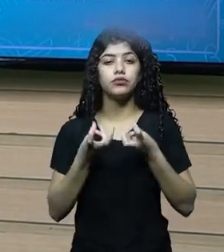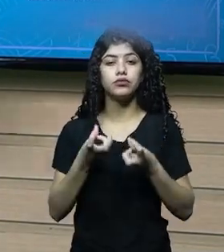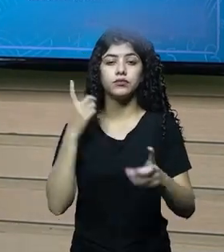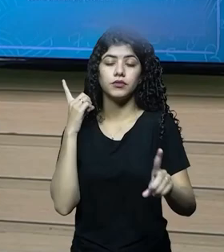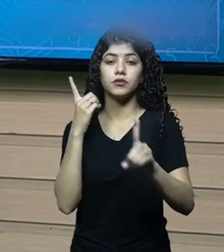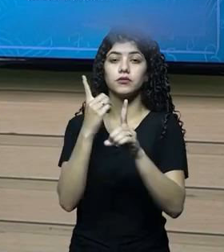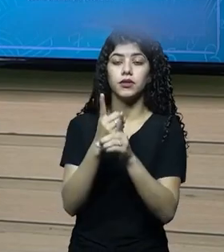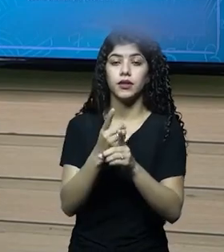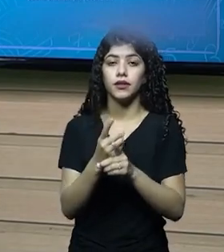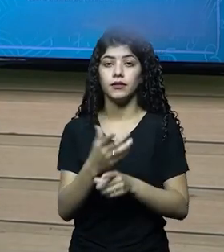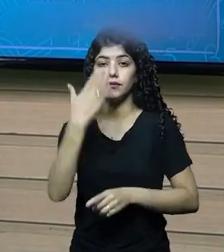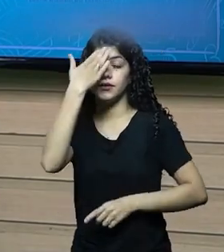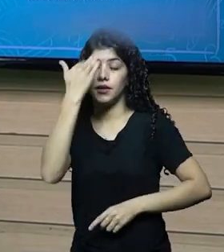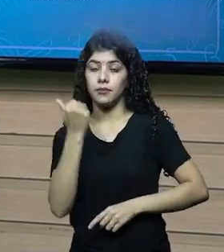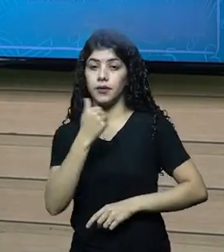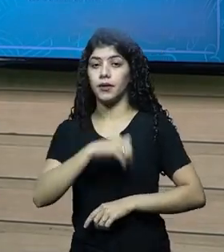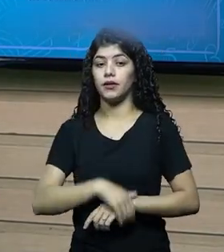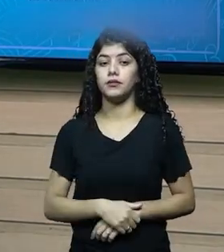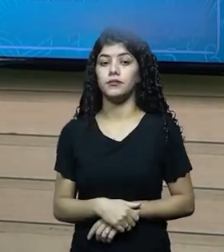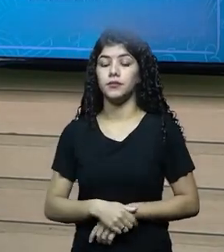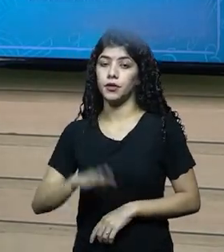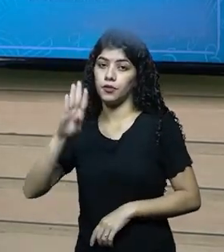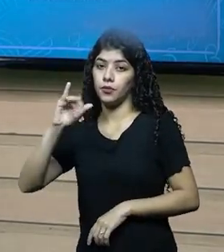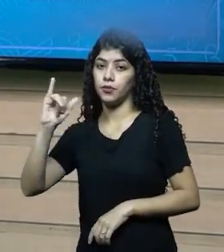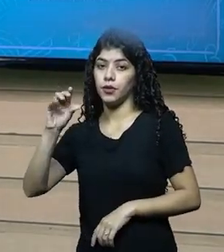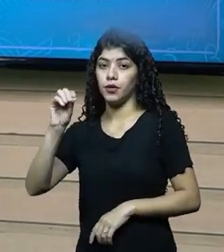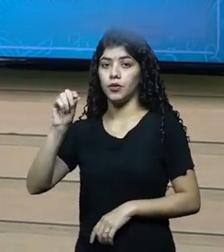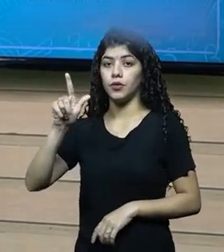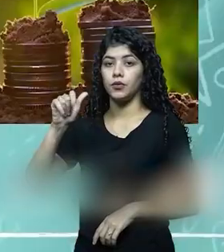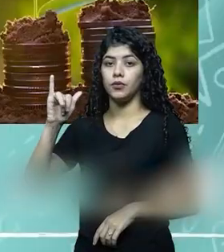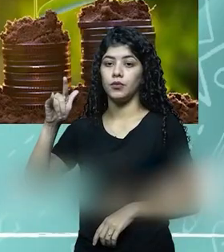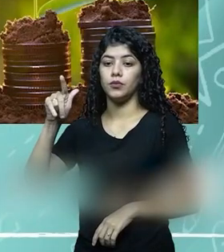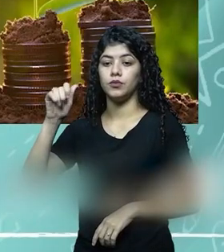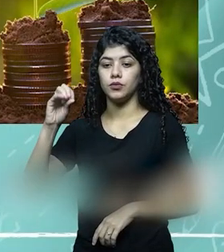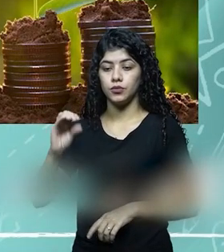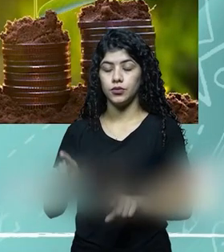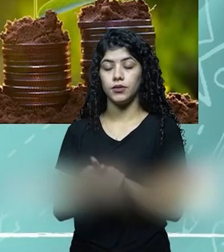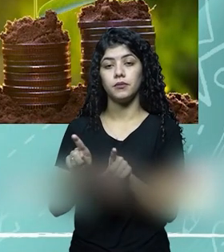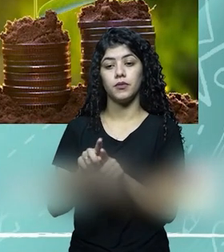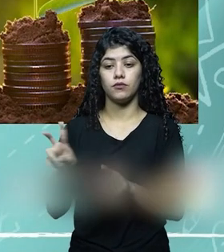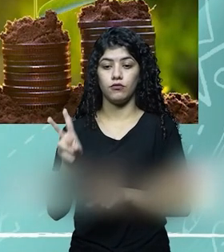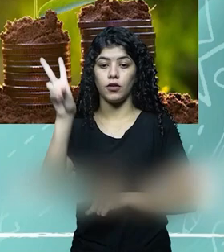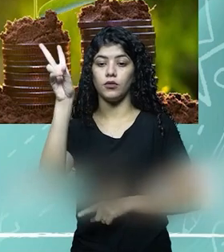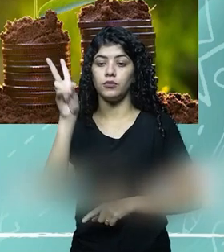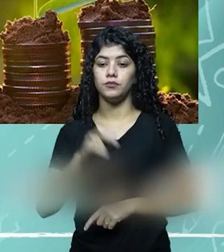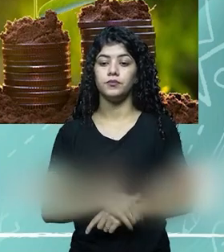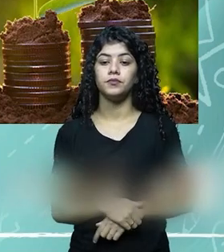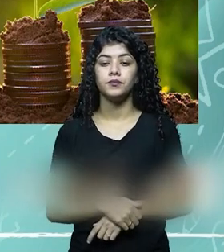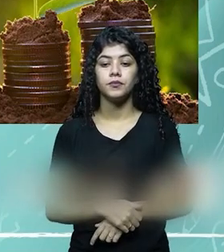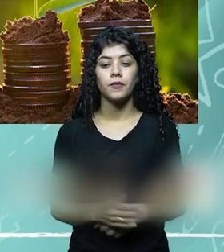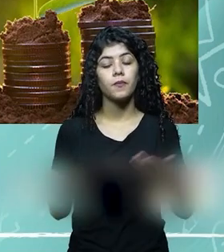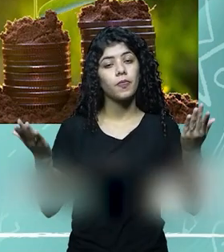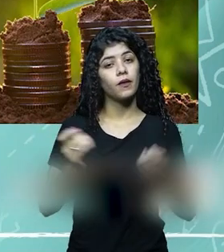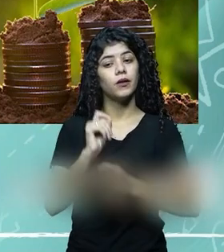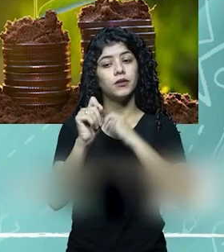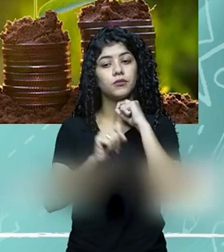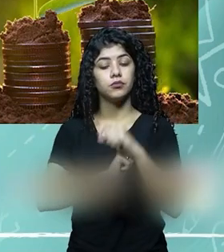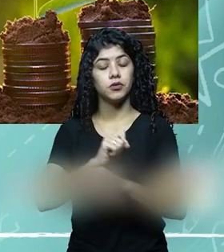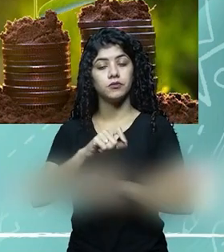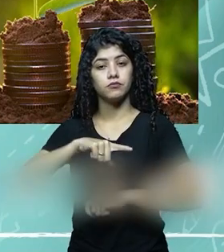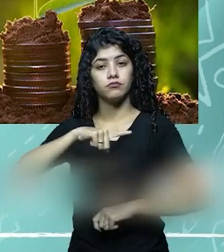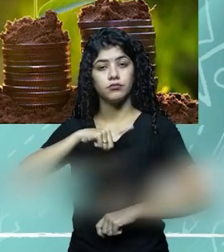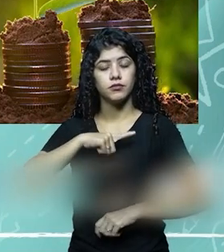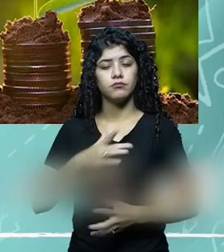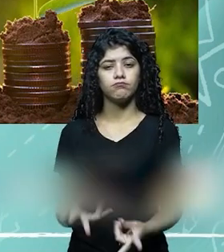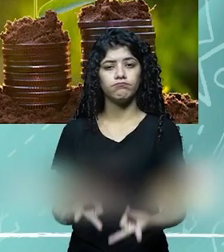para você reconhecer o que é um ativo biológico e qual o seu valor de mercado. Perfeito? Para que o item seja reconhecido